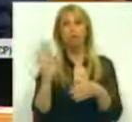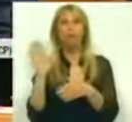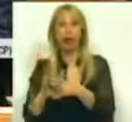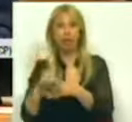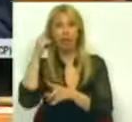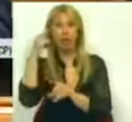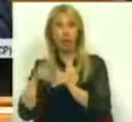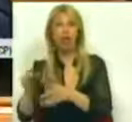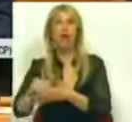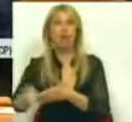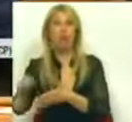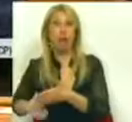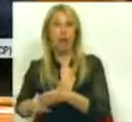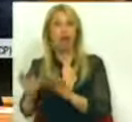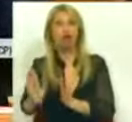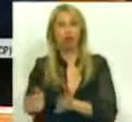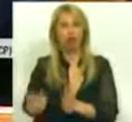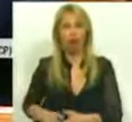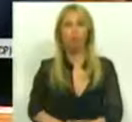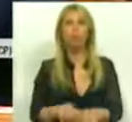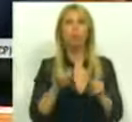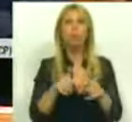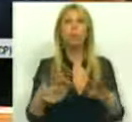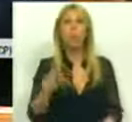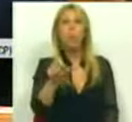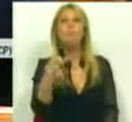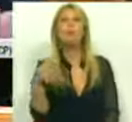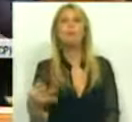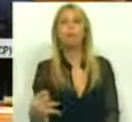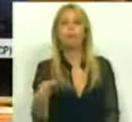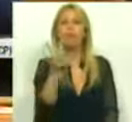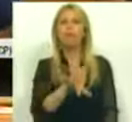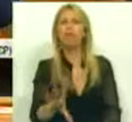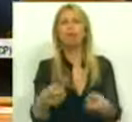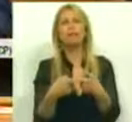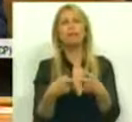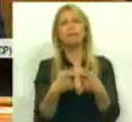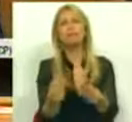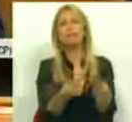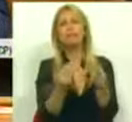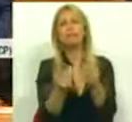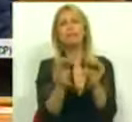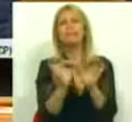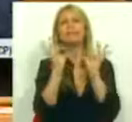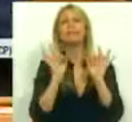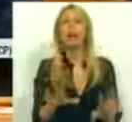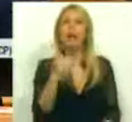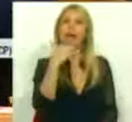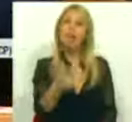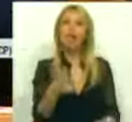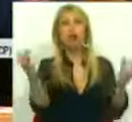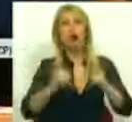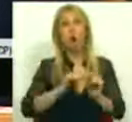Hoje, o Partido Comunista, no mesmo estilo, prefere chamar Pacto de Agressão